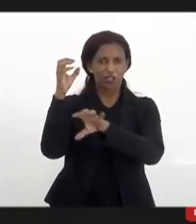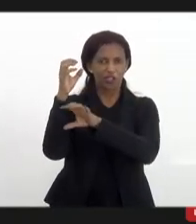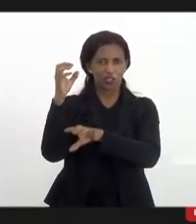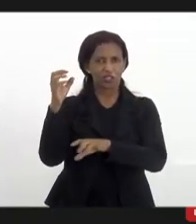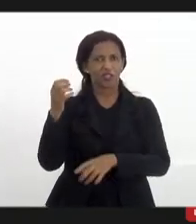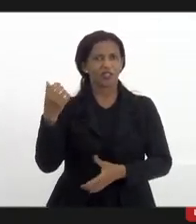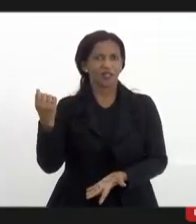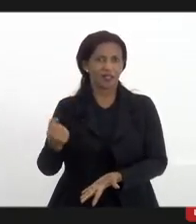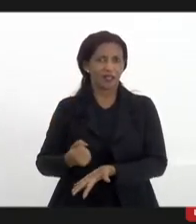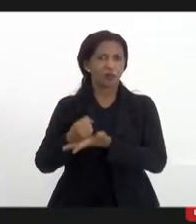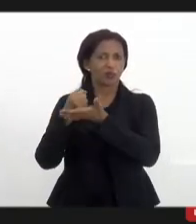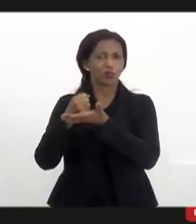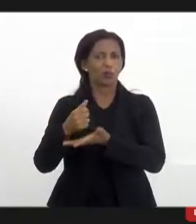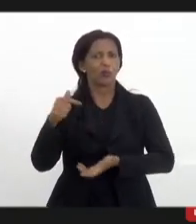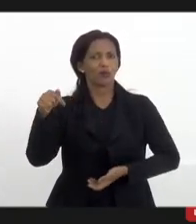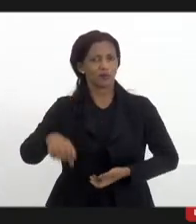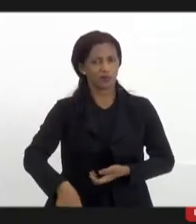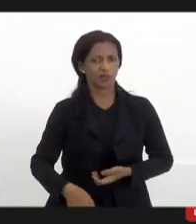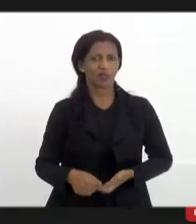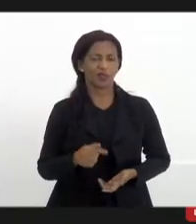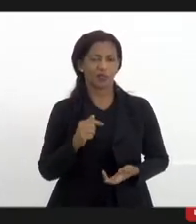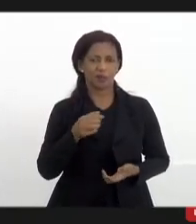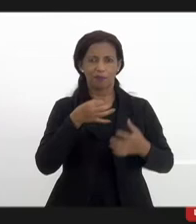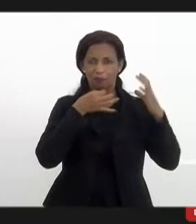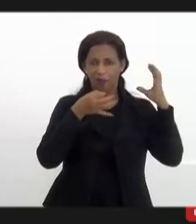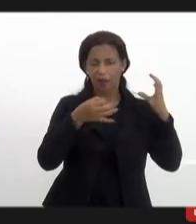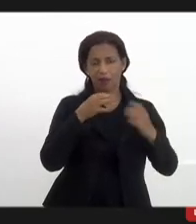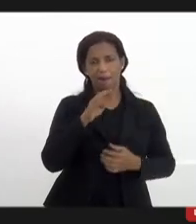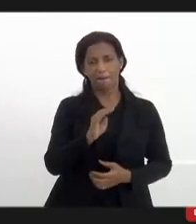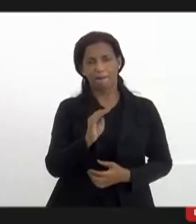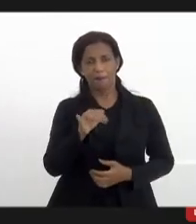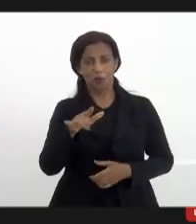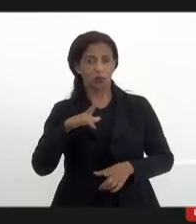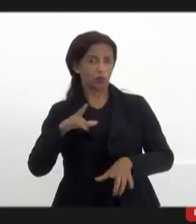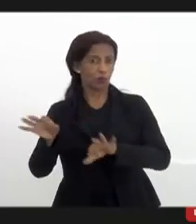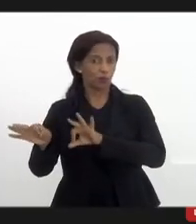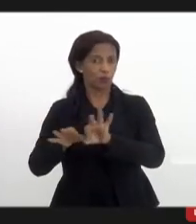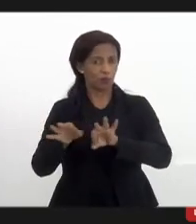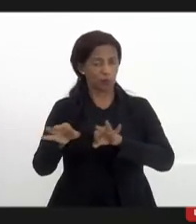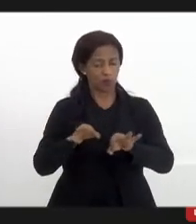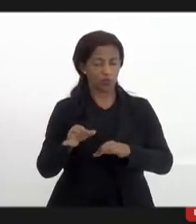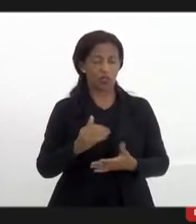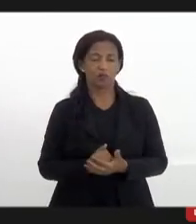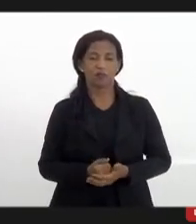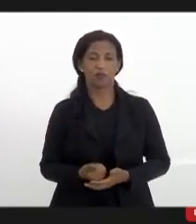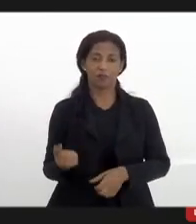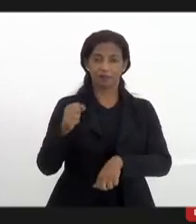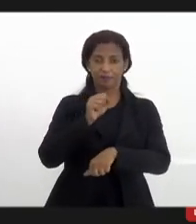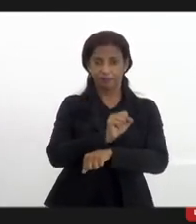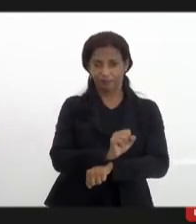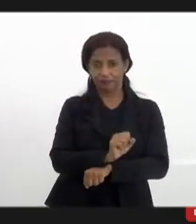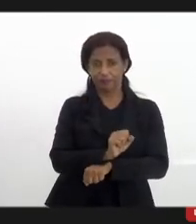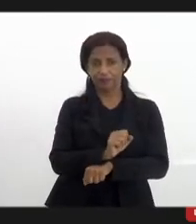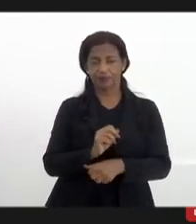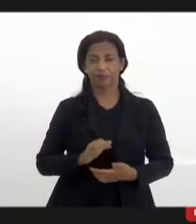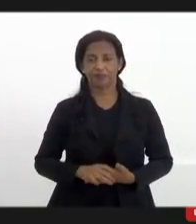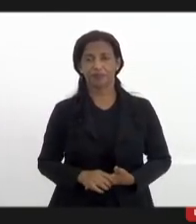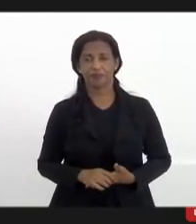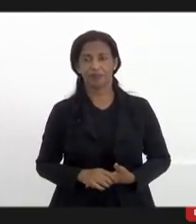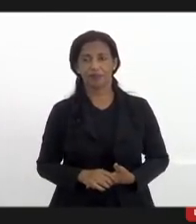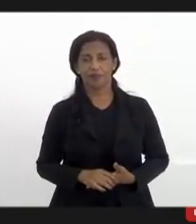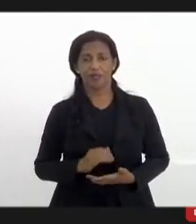aqui para a rádio Bicuda temos os nossos projetos a gente não pode voltar à frente né e